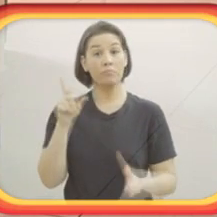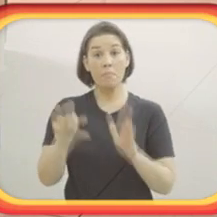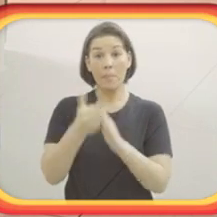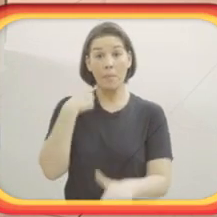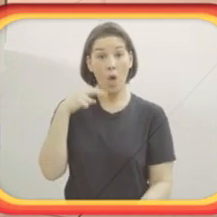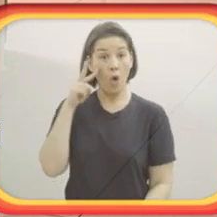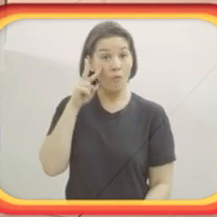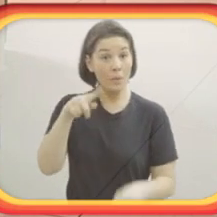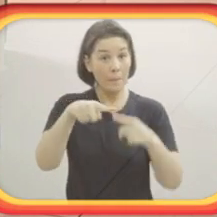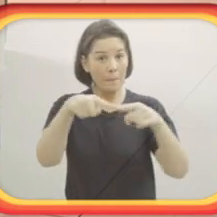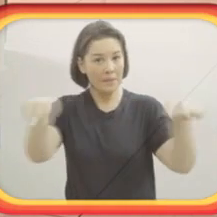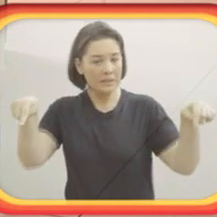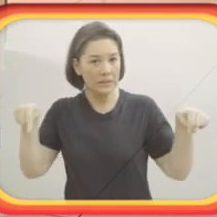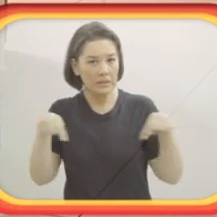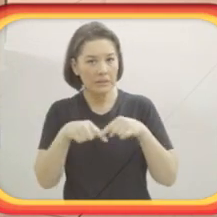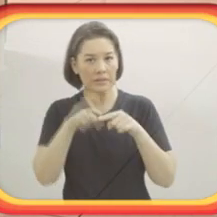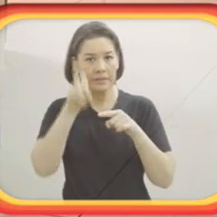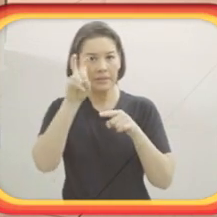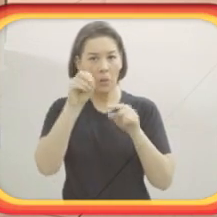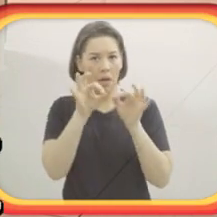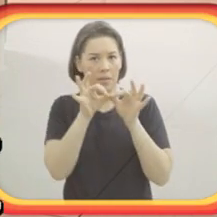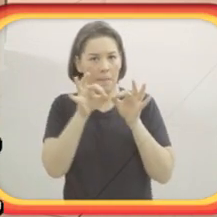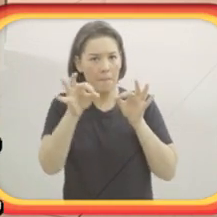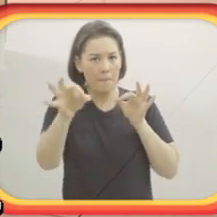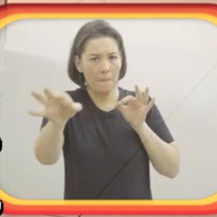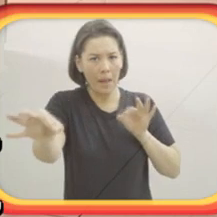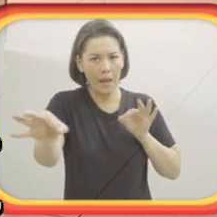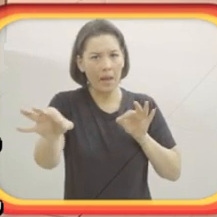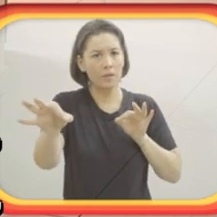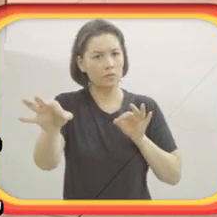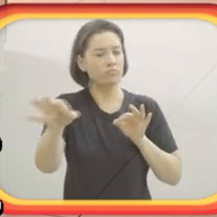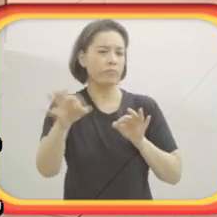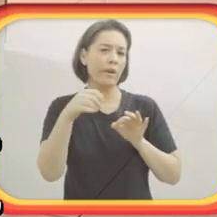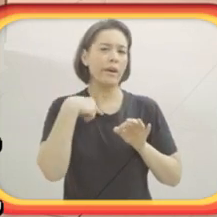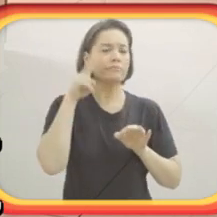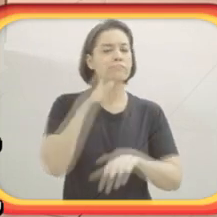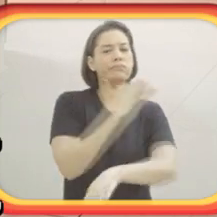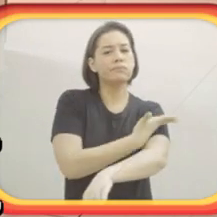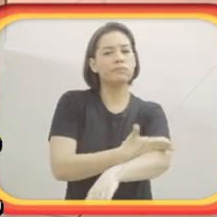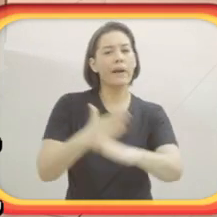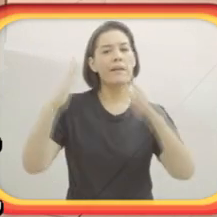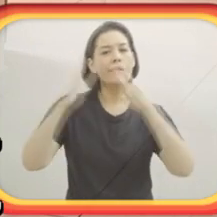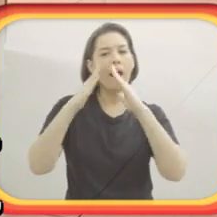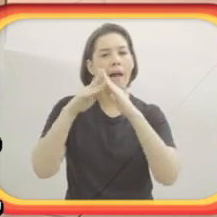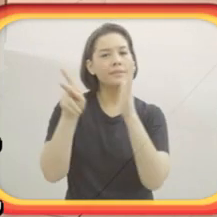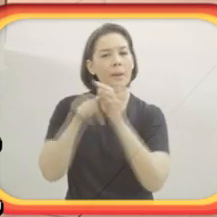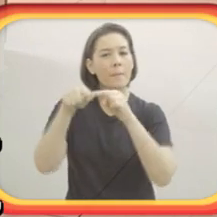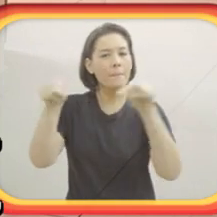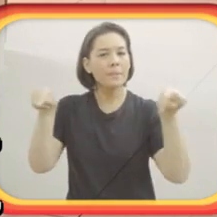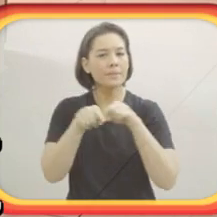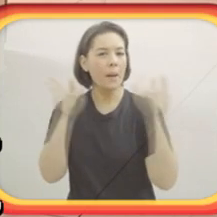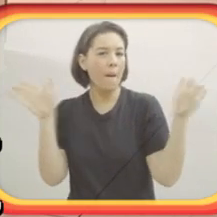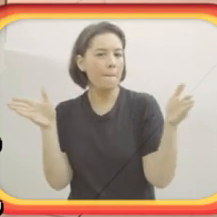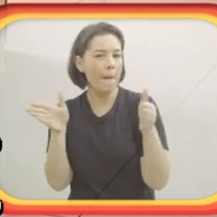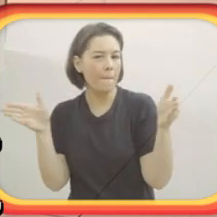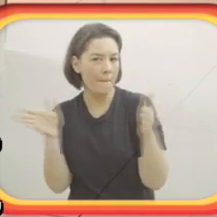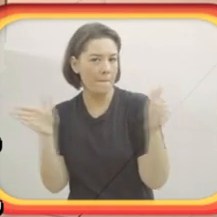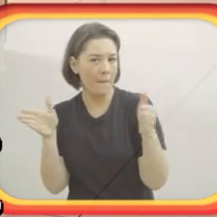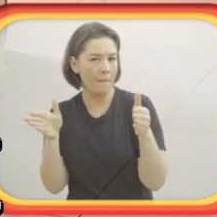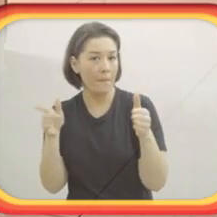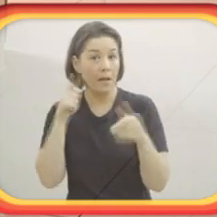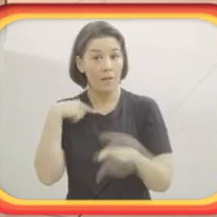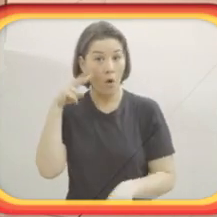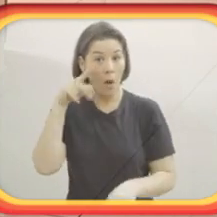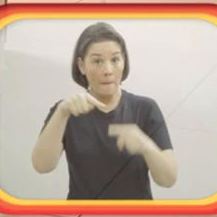divirto com isso, é que, poxa, foi a primeira vez que eu vi uma piscina de 50 metros. Até então eu tinha visto piscina de casas,